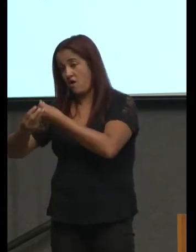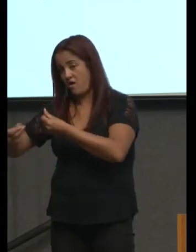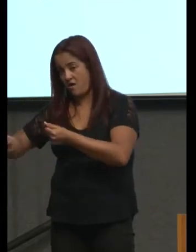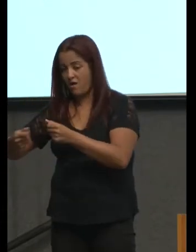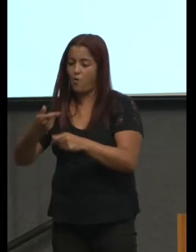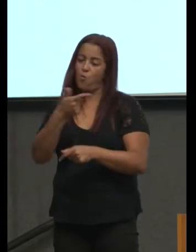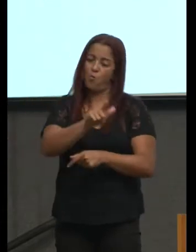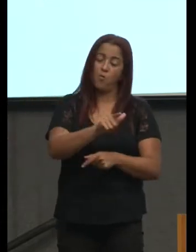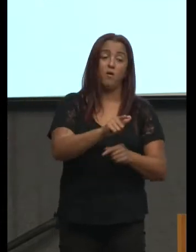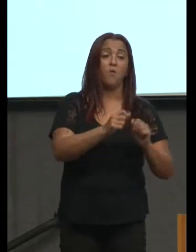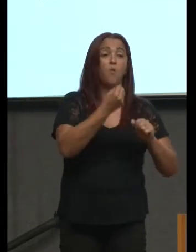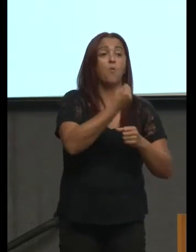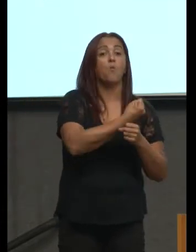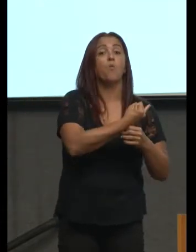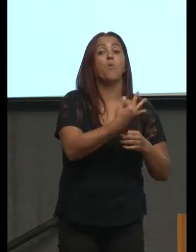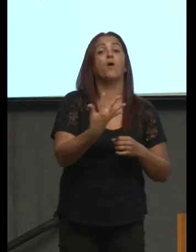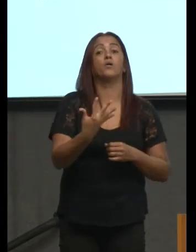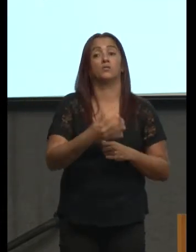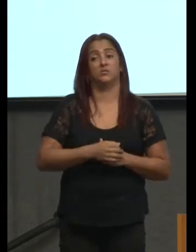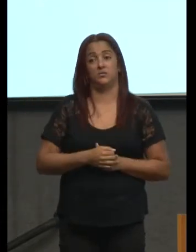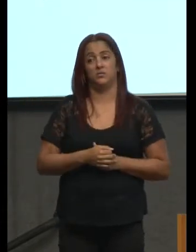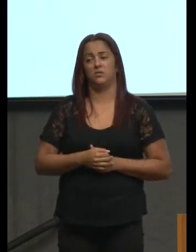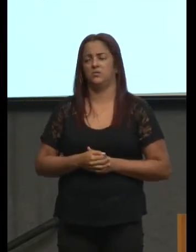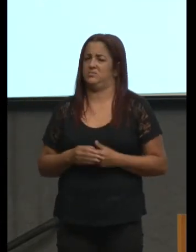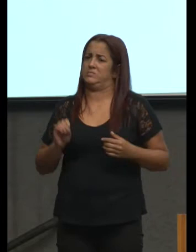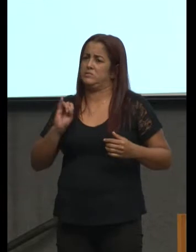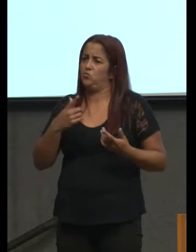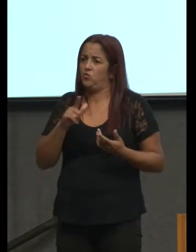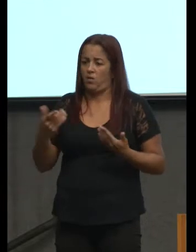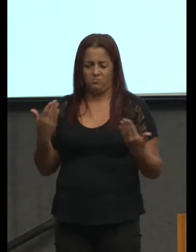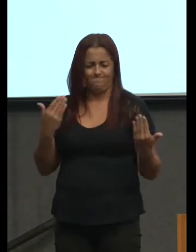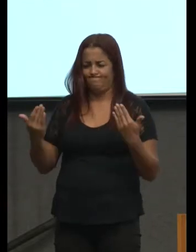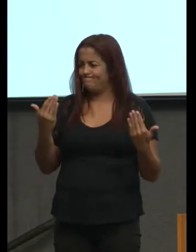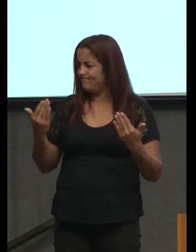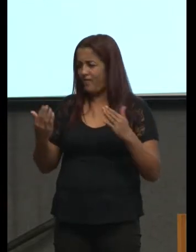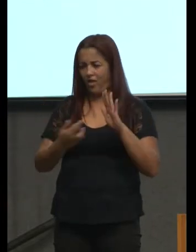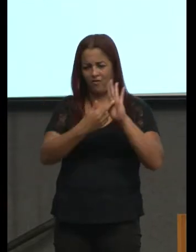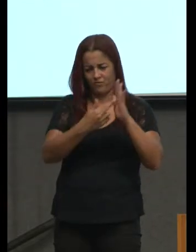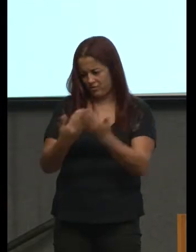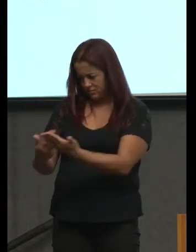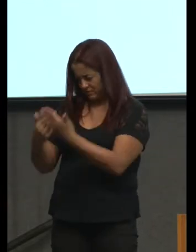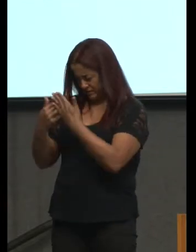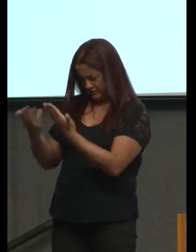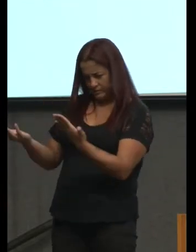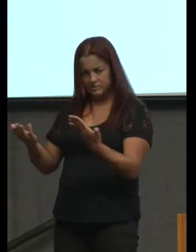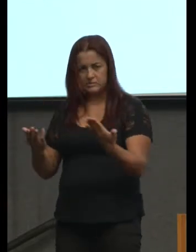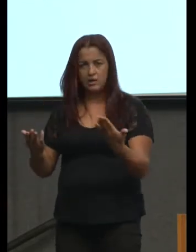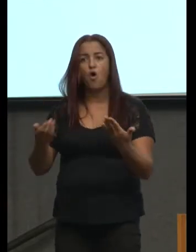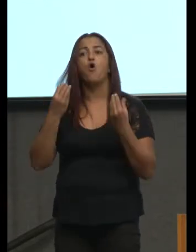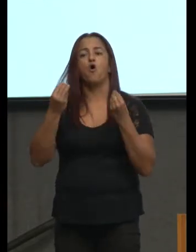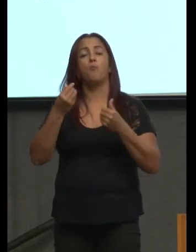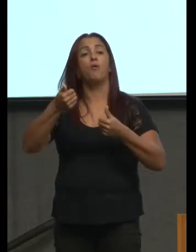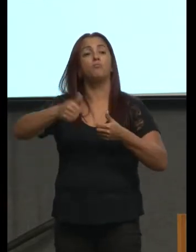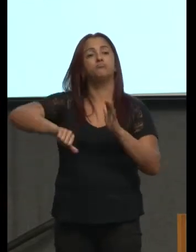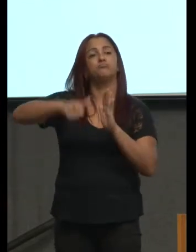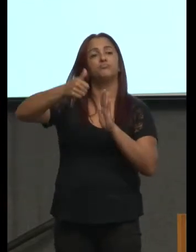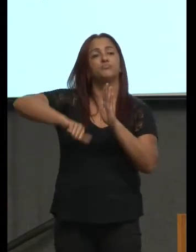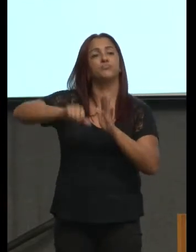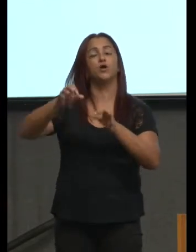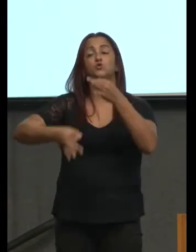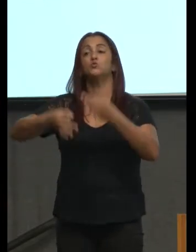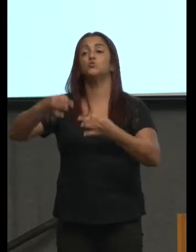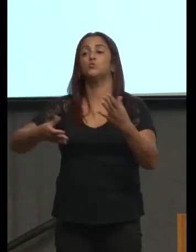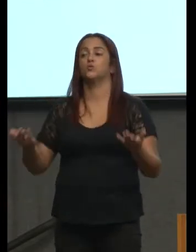seja porque senão como é que eu julgo como é que eu avalio se eu não tenho referências agora o problema é que essa